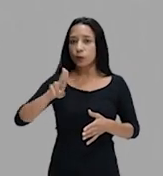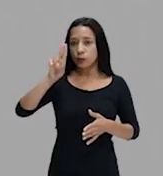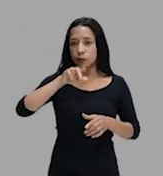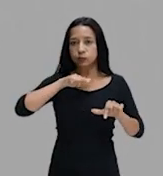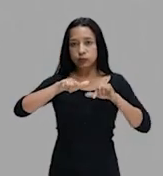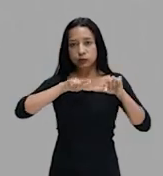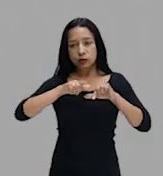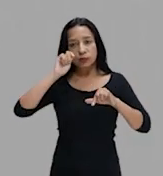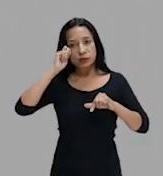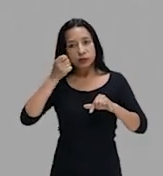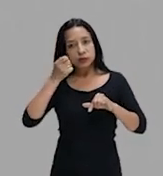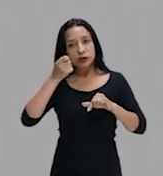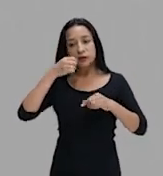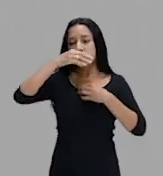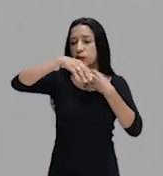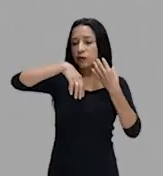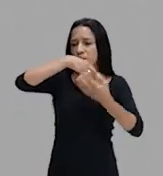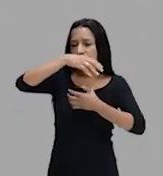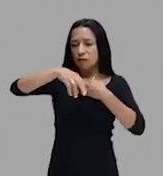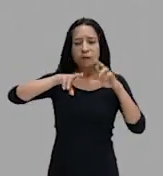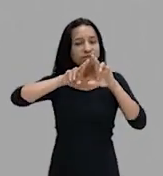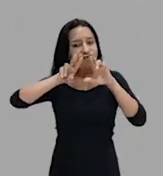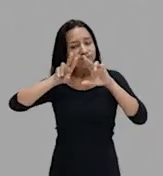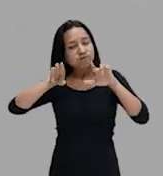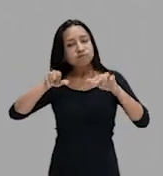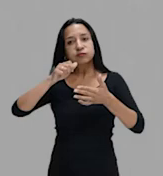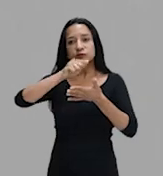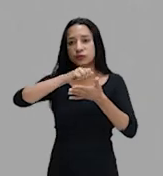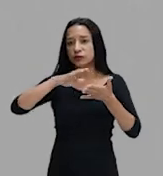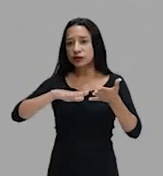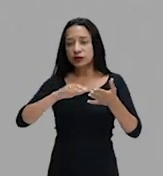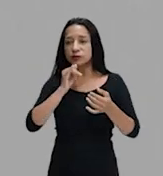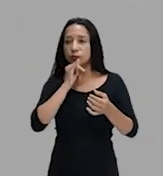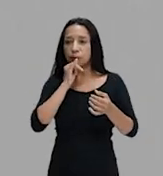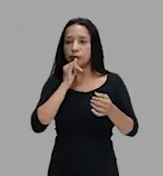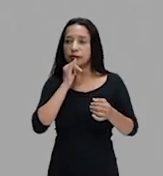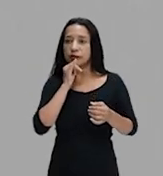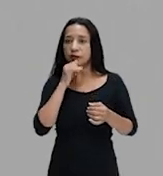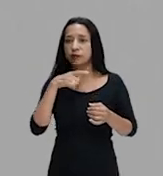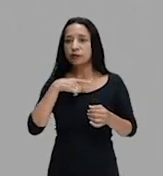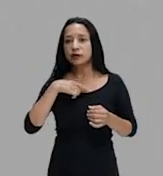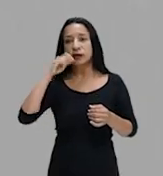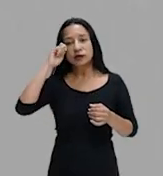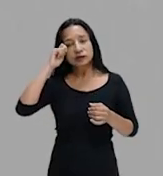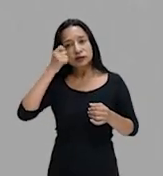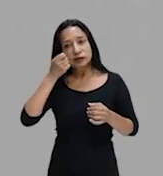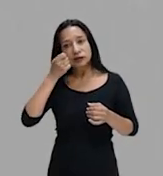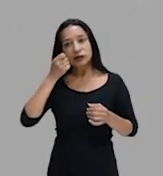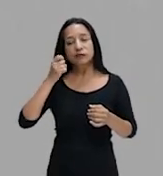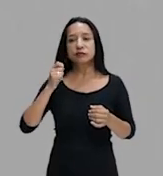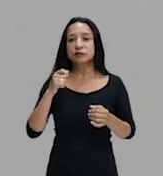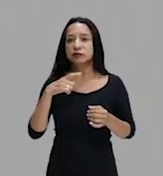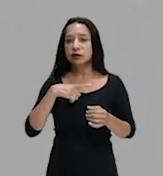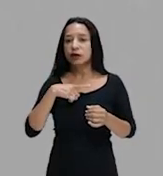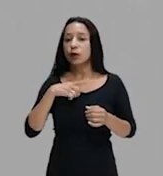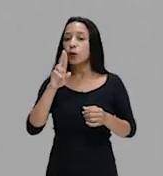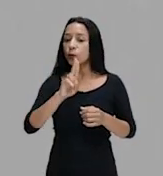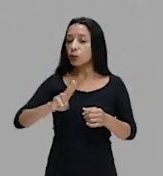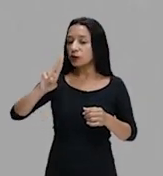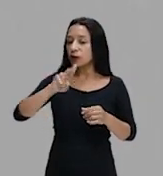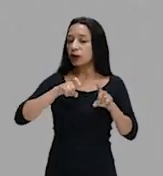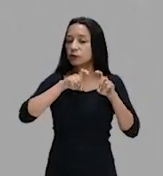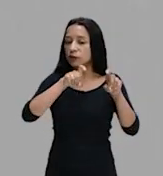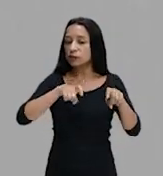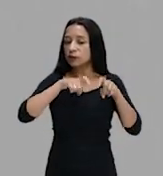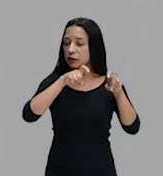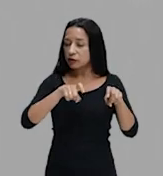vai envolver diversas atividades. Nós temos escravos africanos que vão ser utilizados na pecuária, nós temos